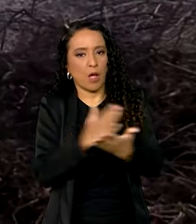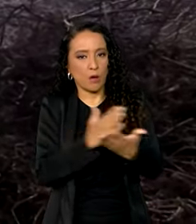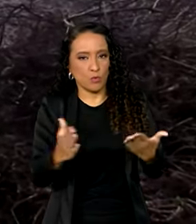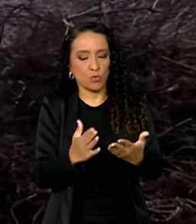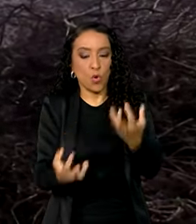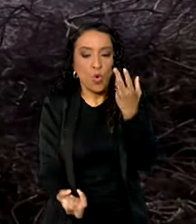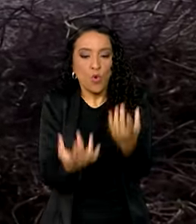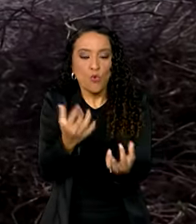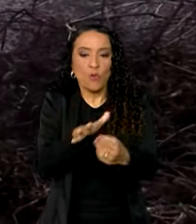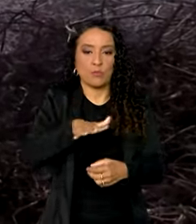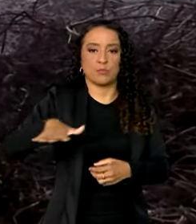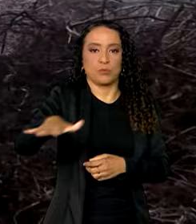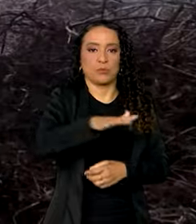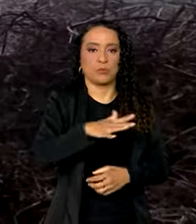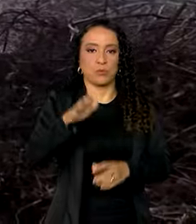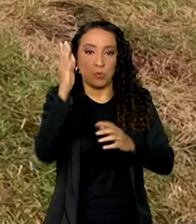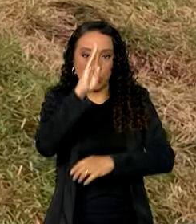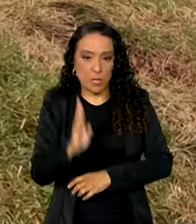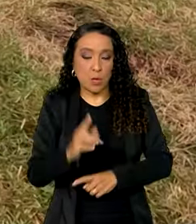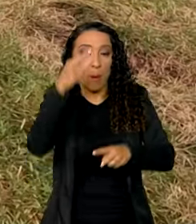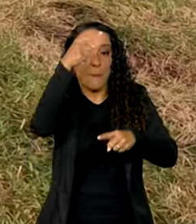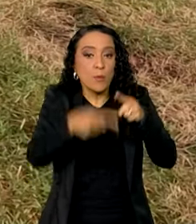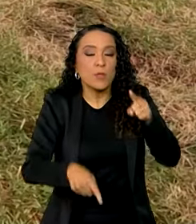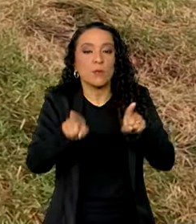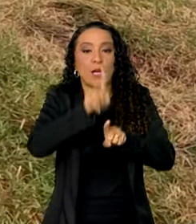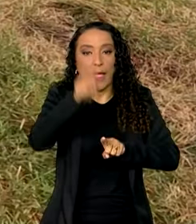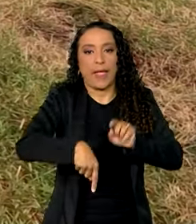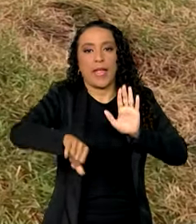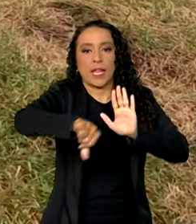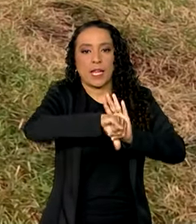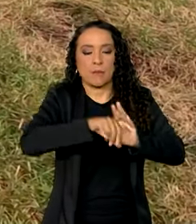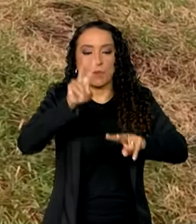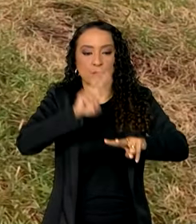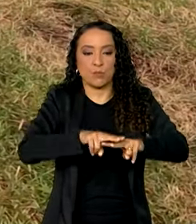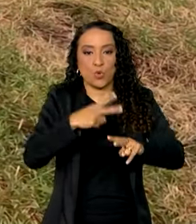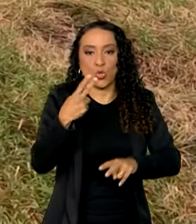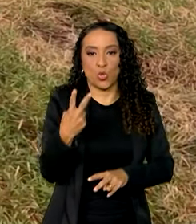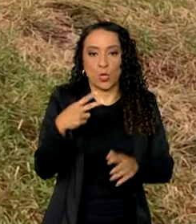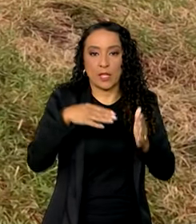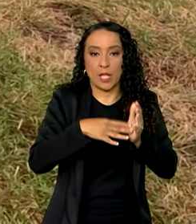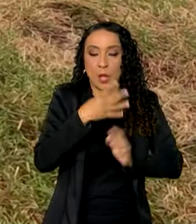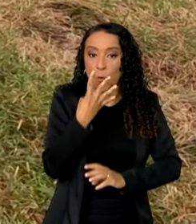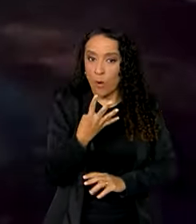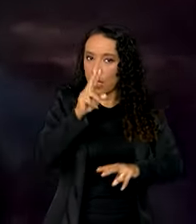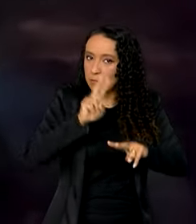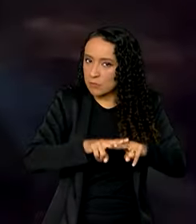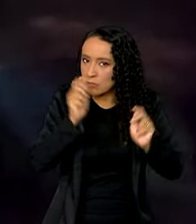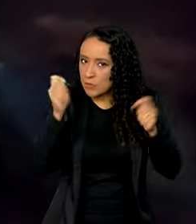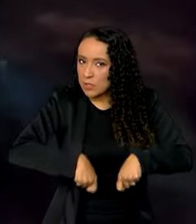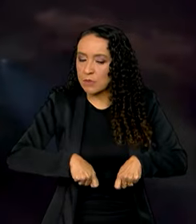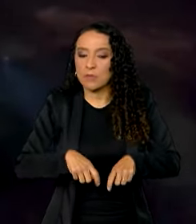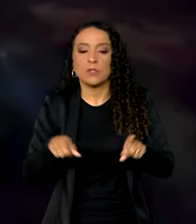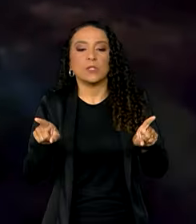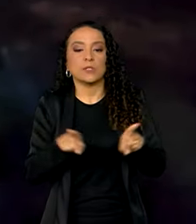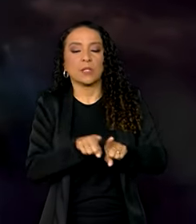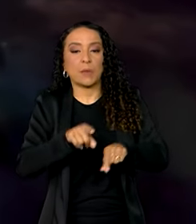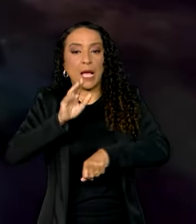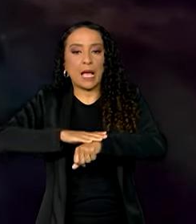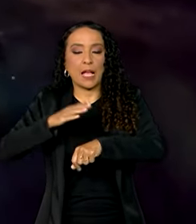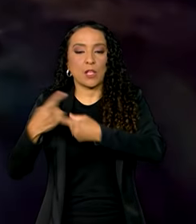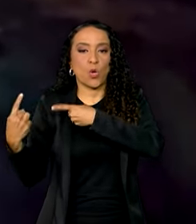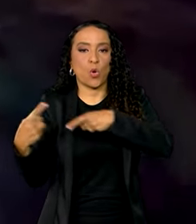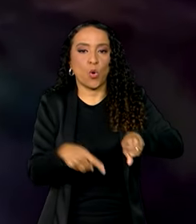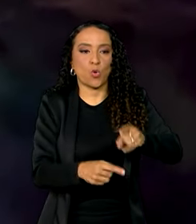do fogo em território nacional está proibido e é crime, com pena de dois a quatro anos de prisão. Além das ações de